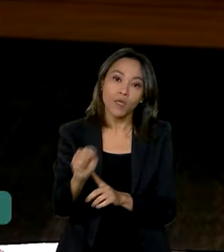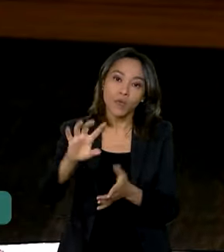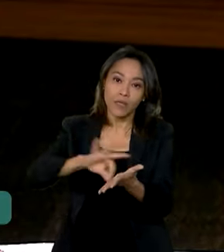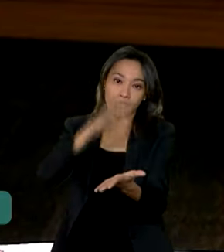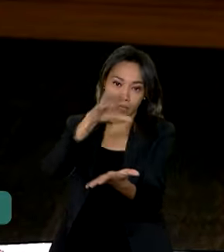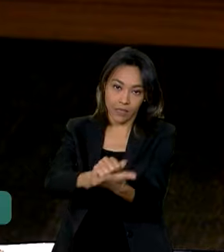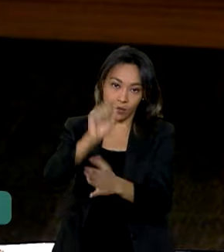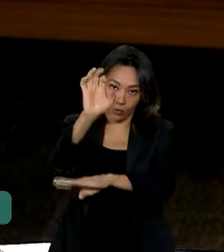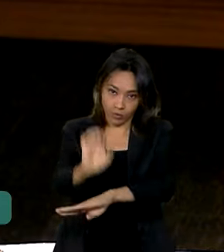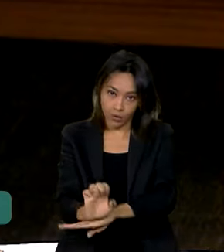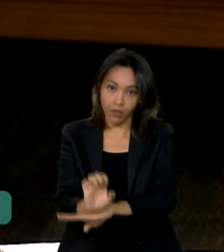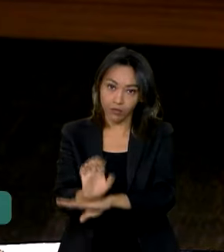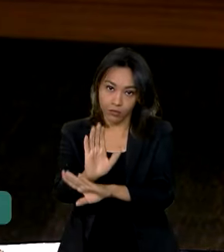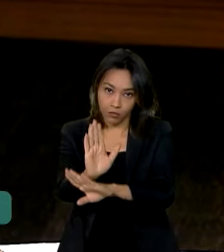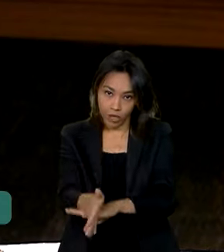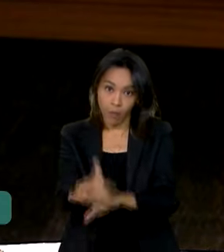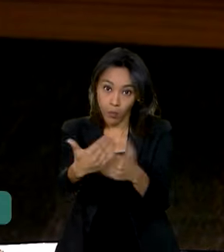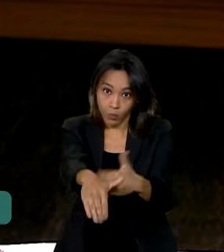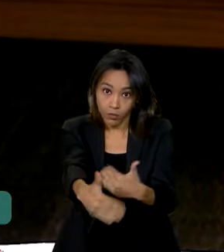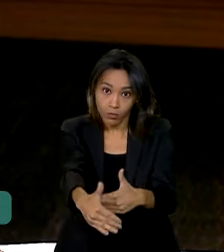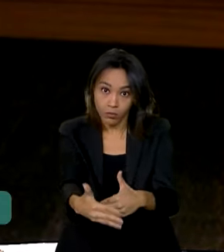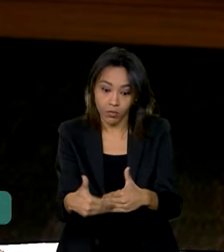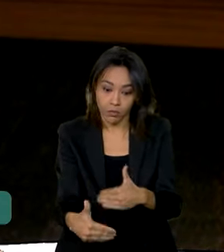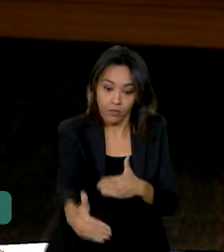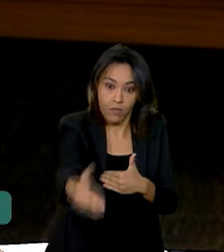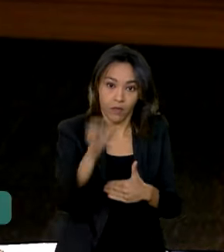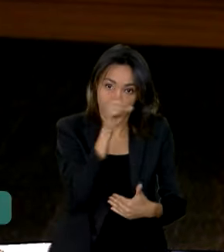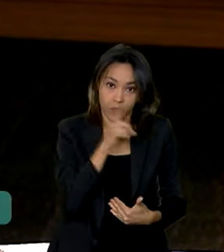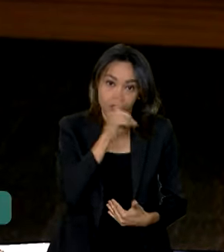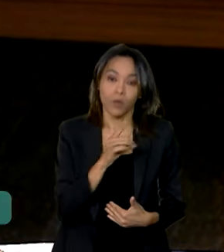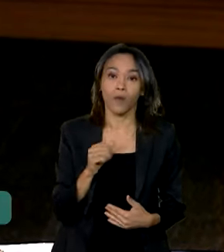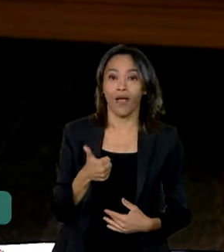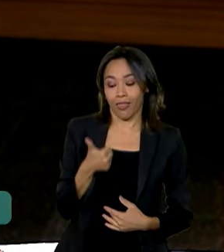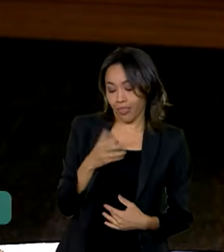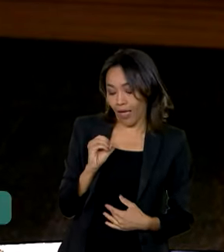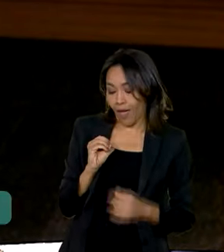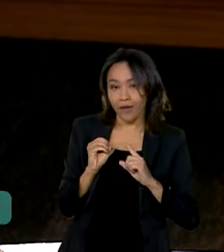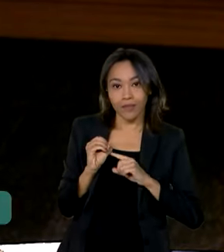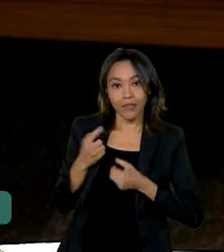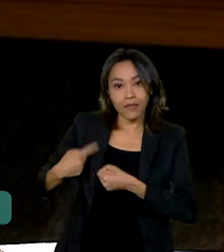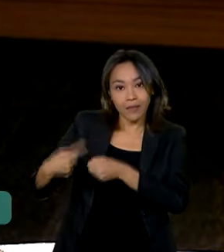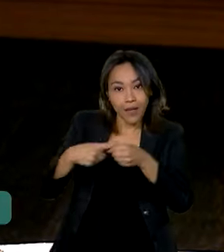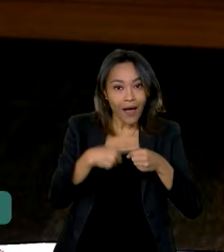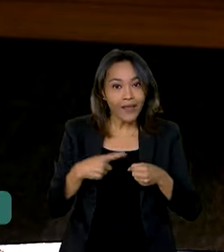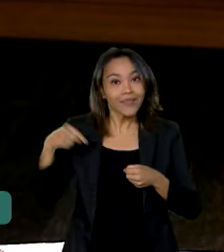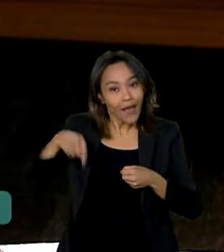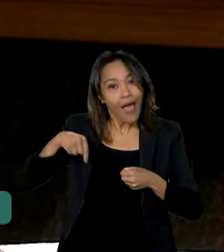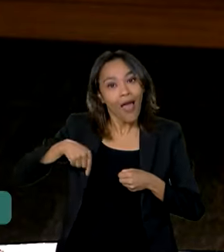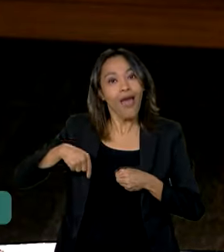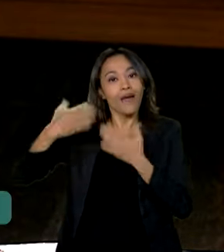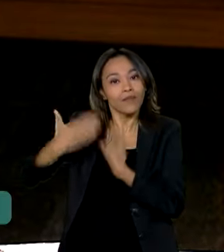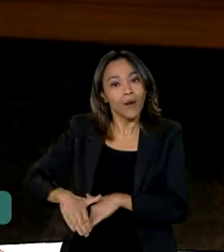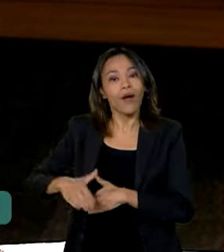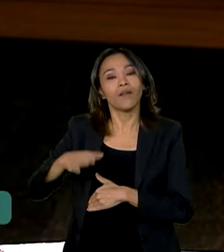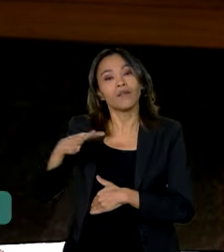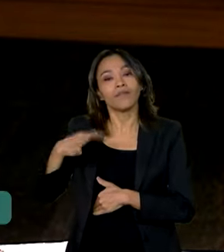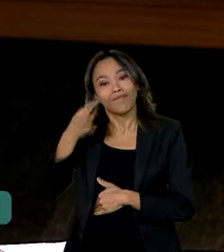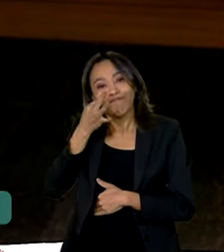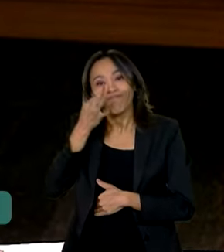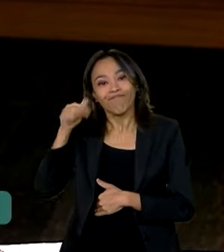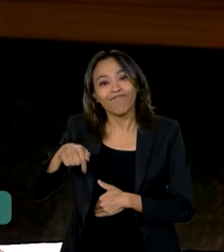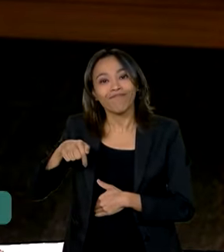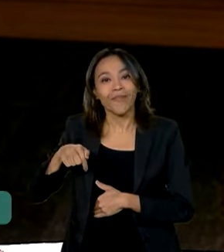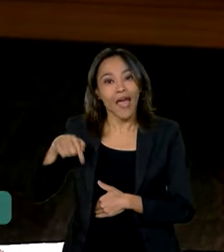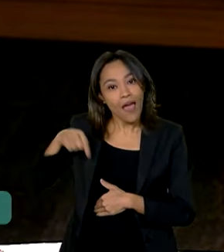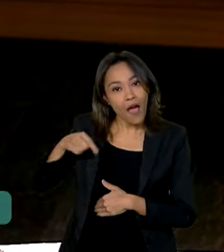Grande do Sul, nós temos 10 cidades onde vai ocorrer o concurso. Algumas dessas cidades